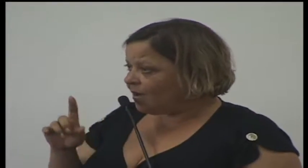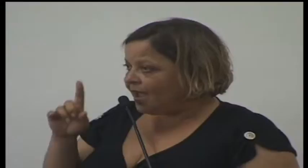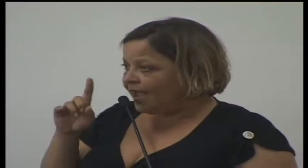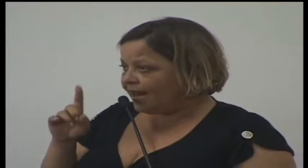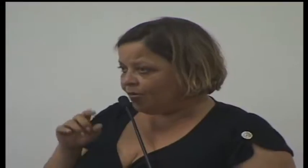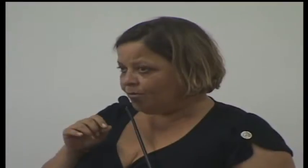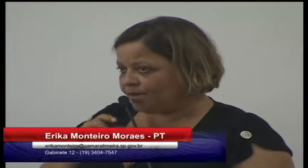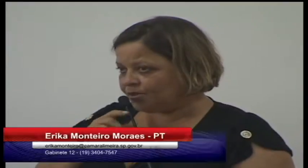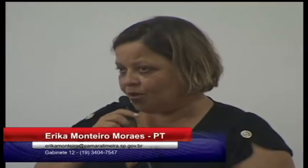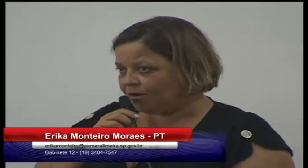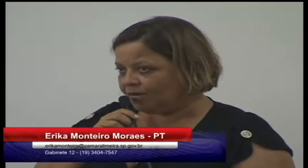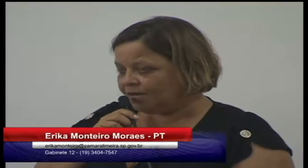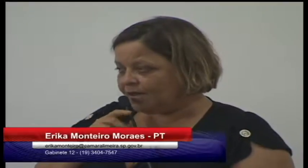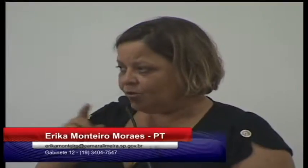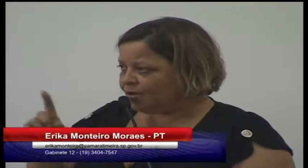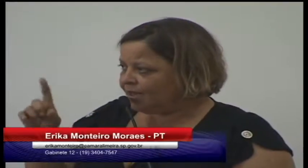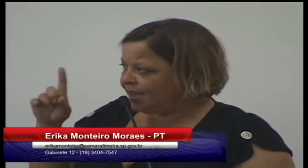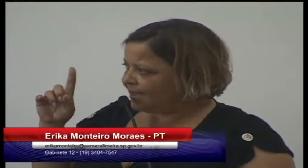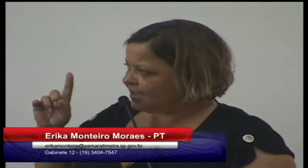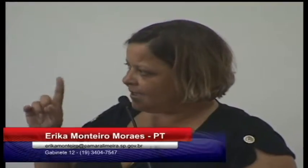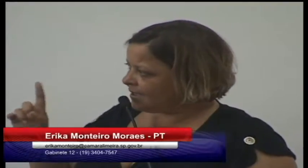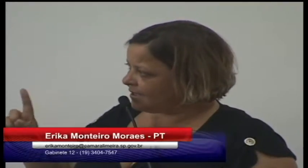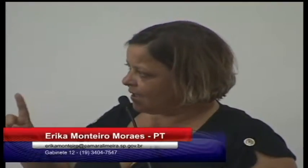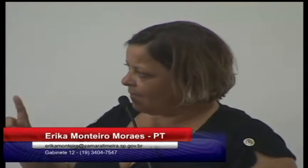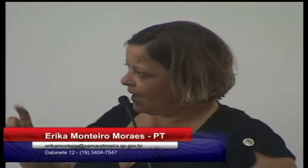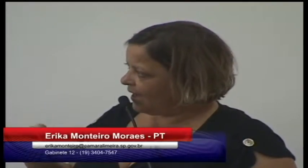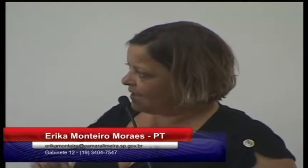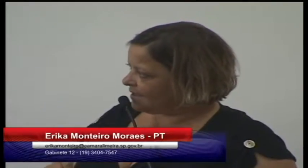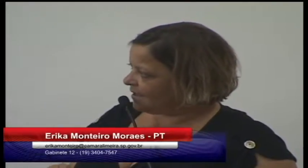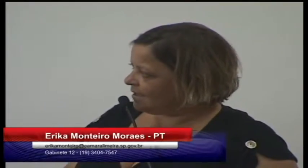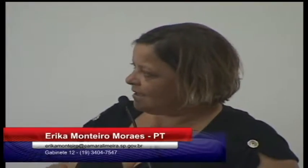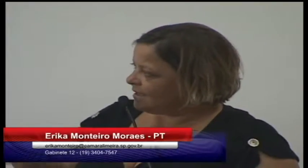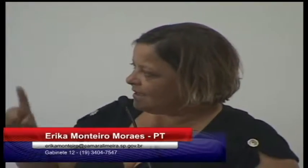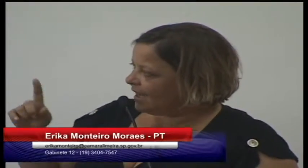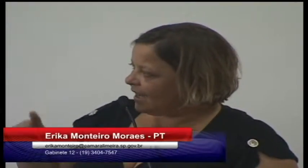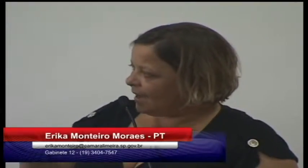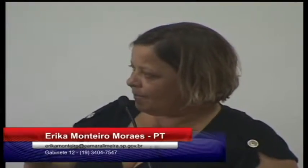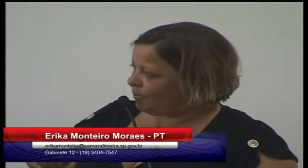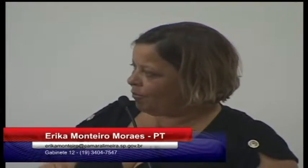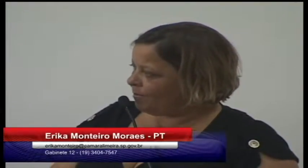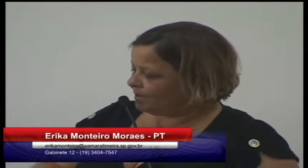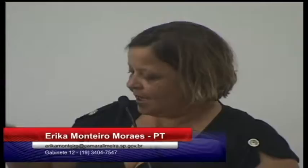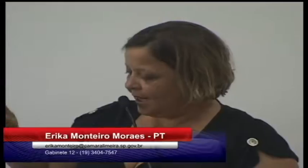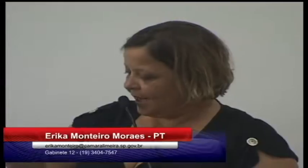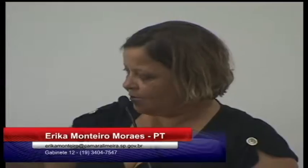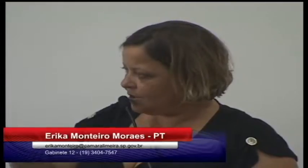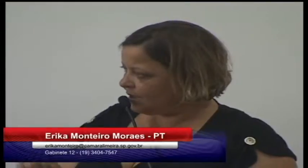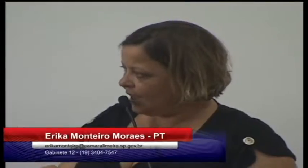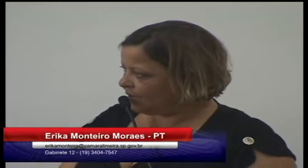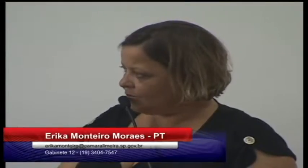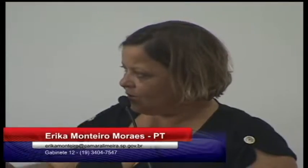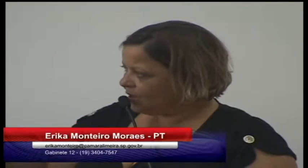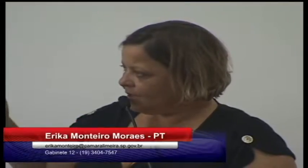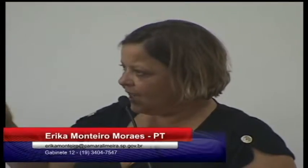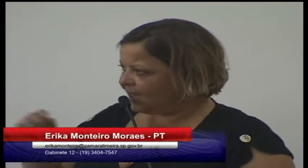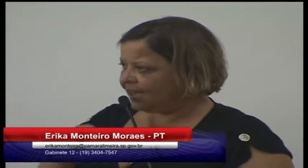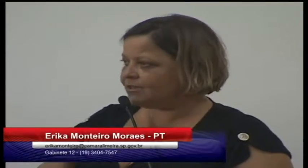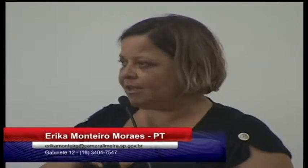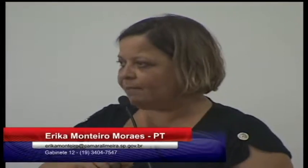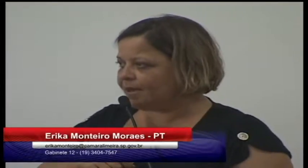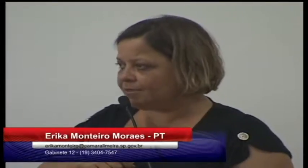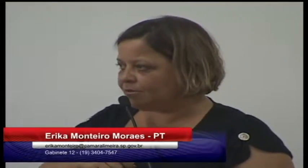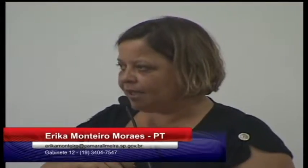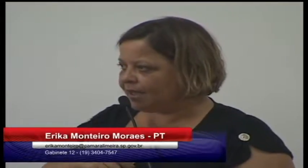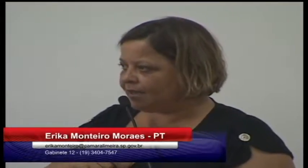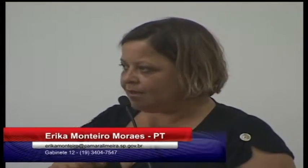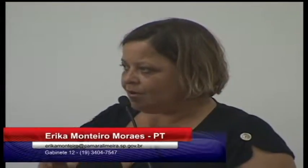educação, ela é uma só. Não interessa se é sistema S, se ela é pública, se ela é do Estado, se ela